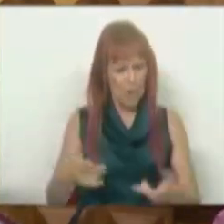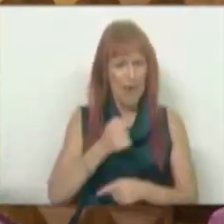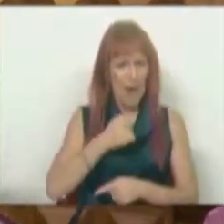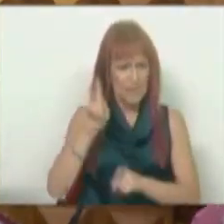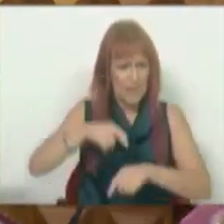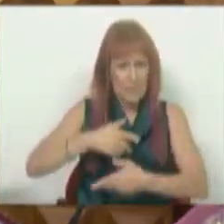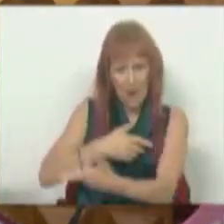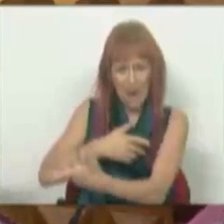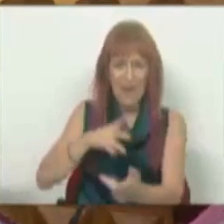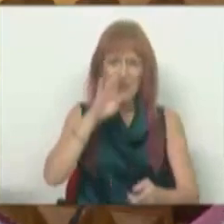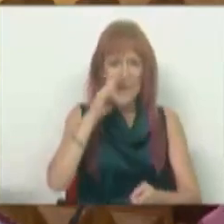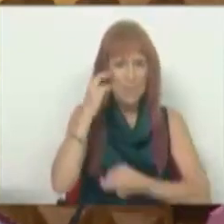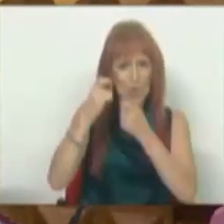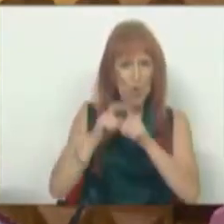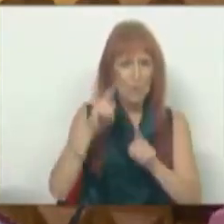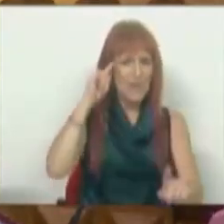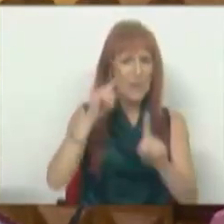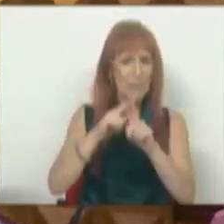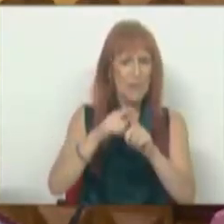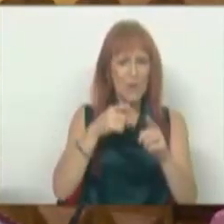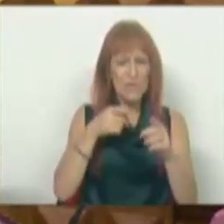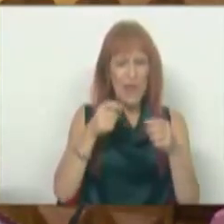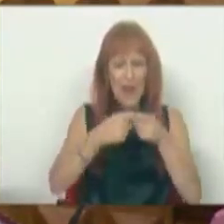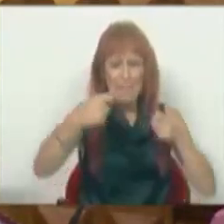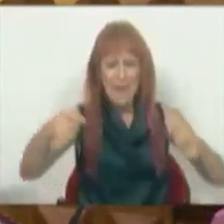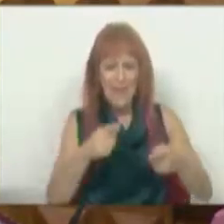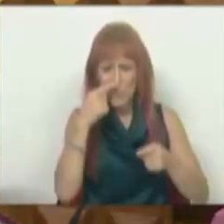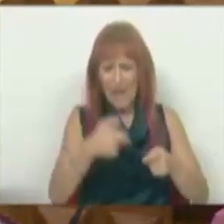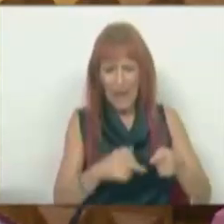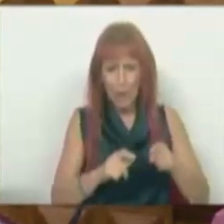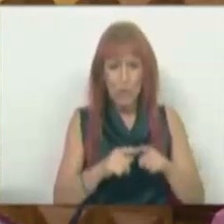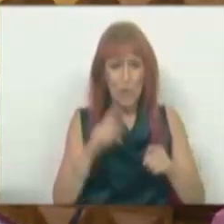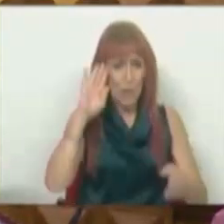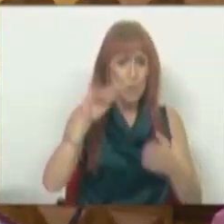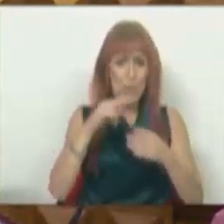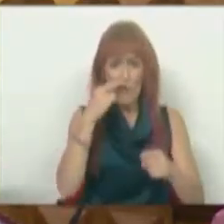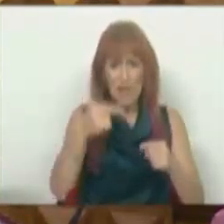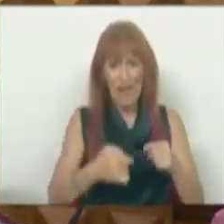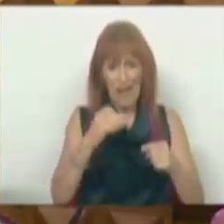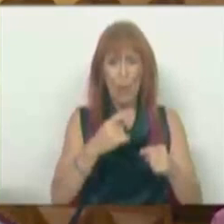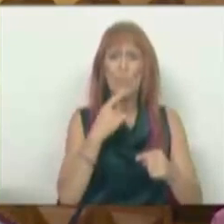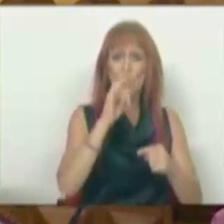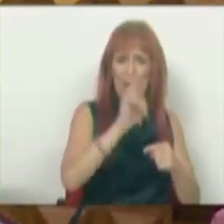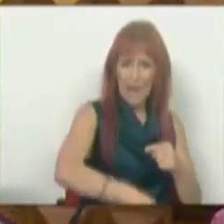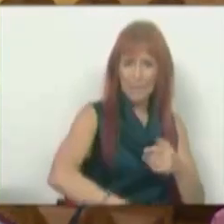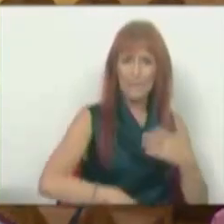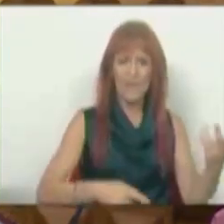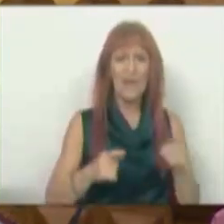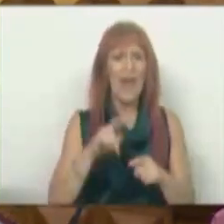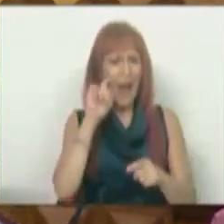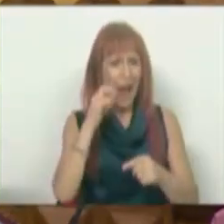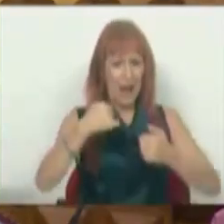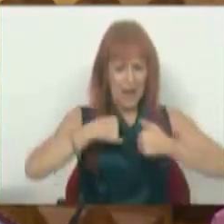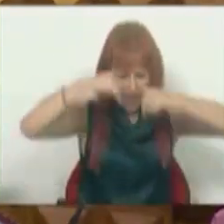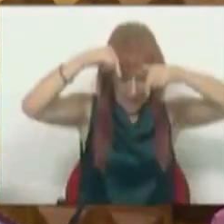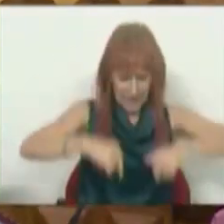casa, se procurarmos as métricas erradas, temos resultados errados. A pergunta é, garante